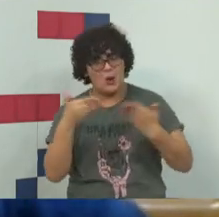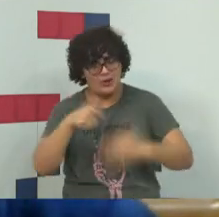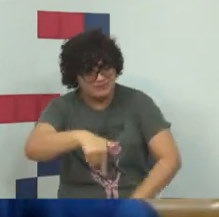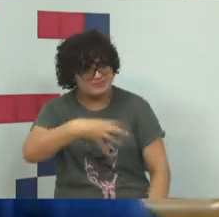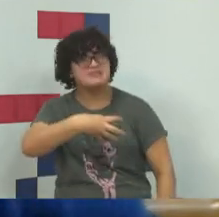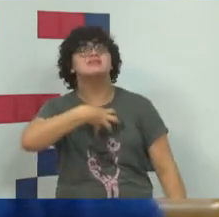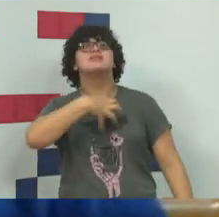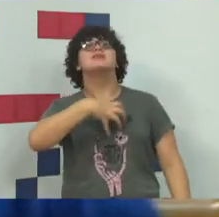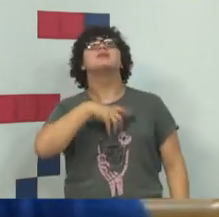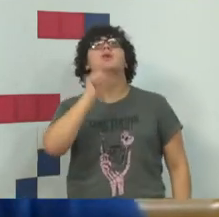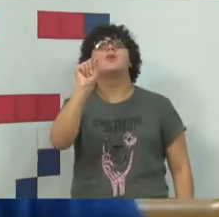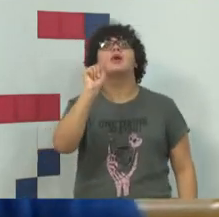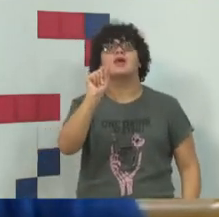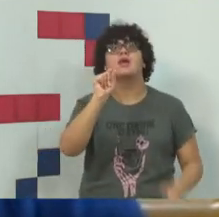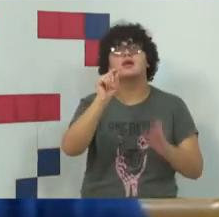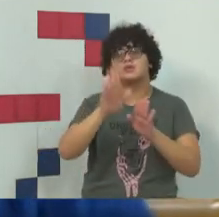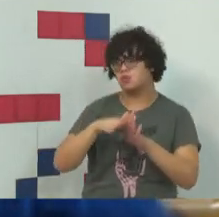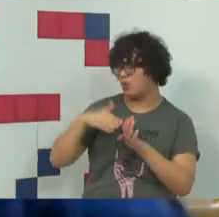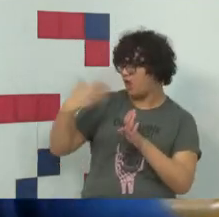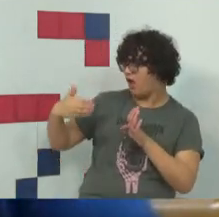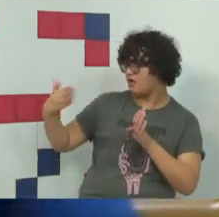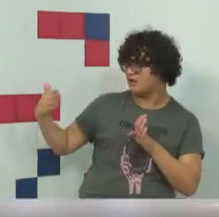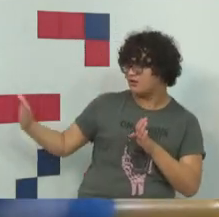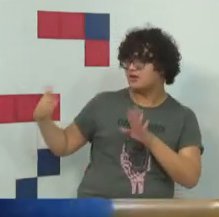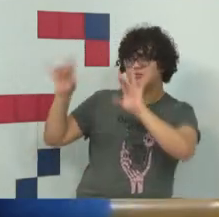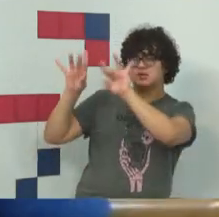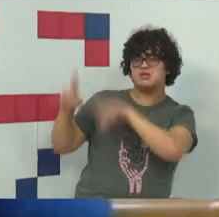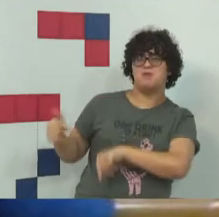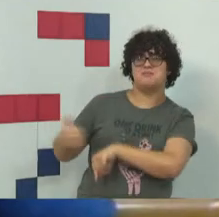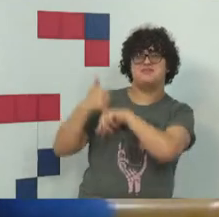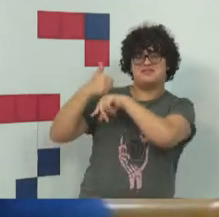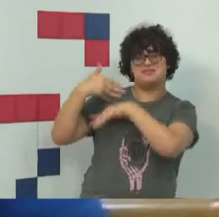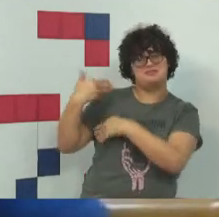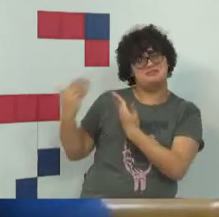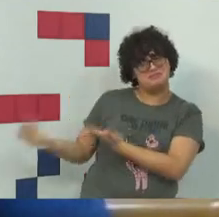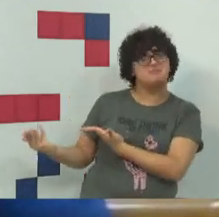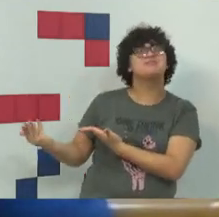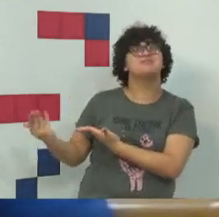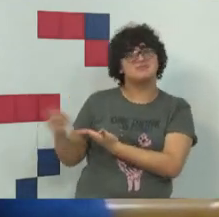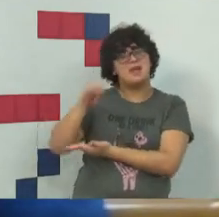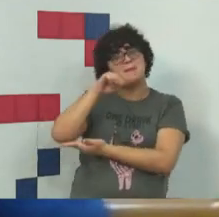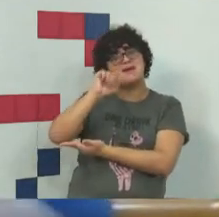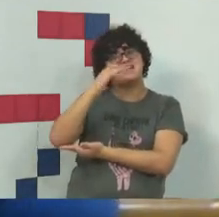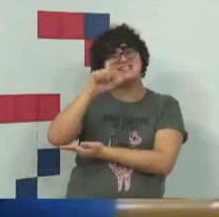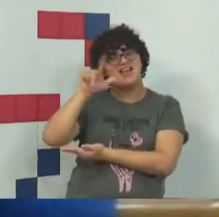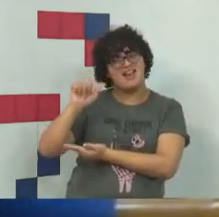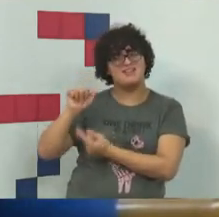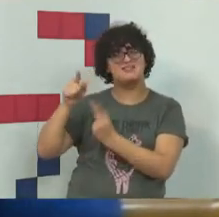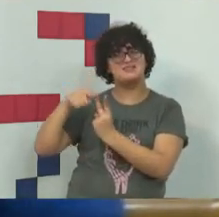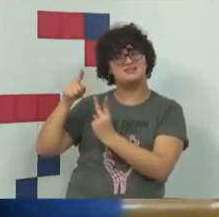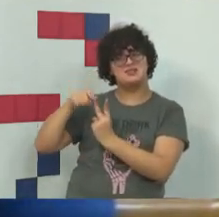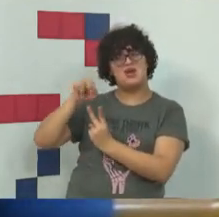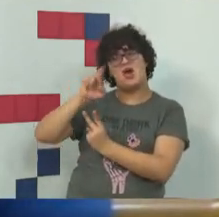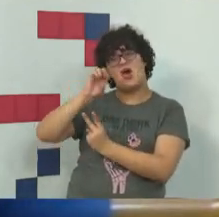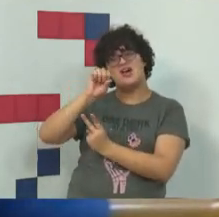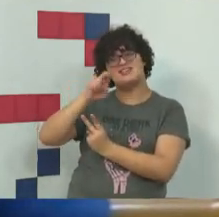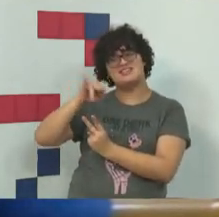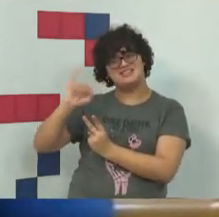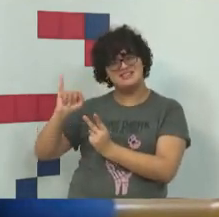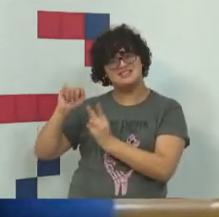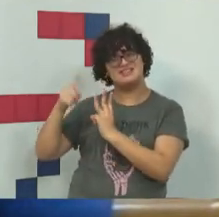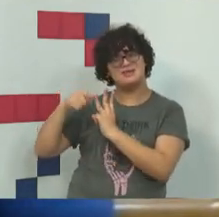honrado de estar ao lado de especialistas, né, como senhores aqui na mesa, né, eu não estou aí com vocês, mas